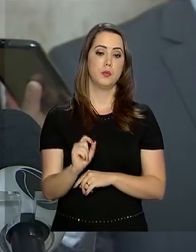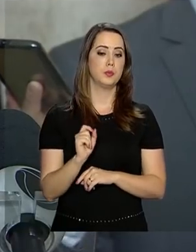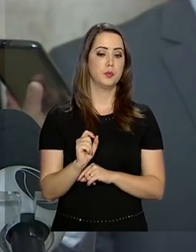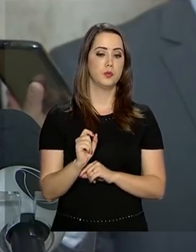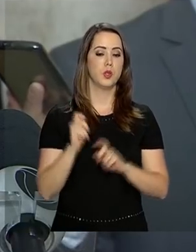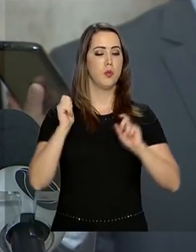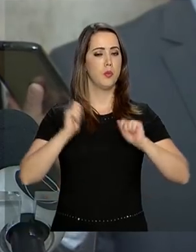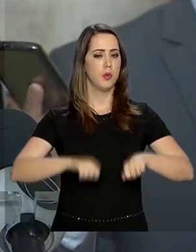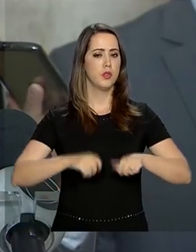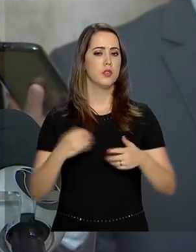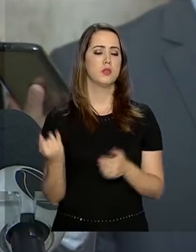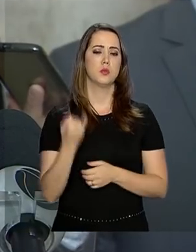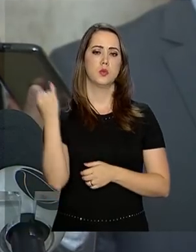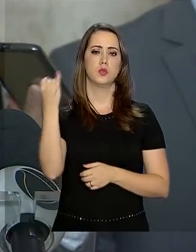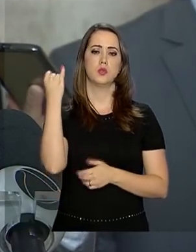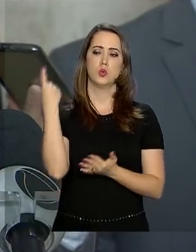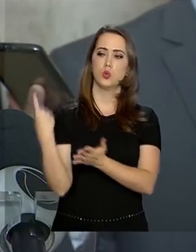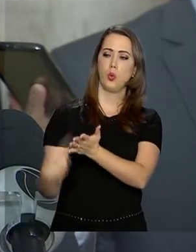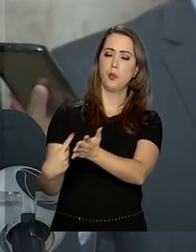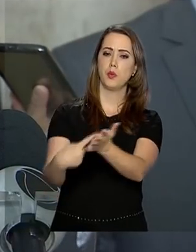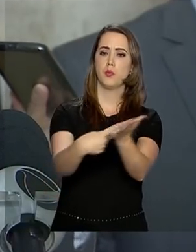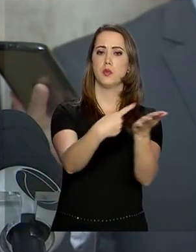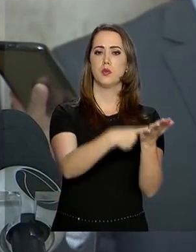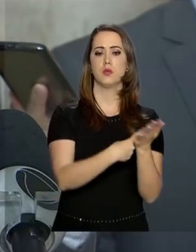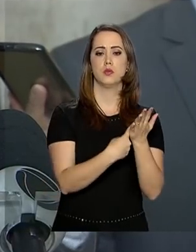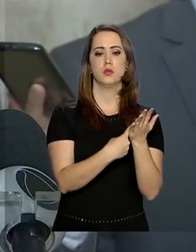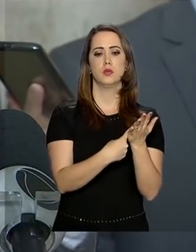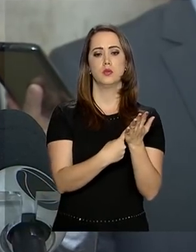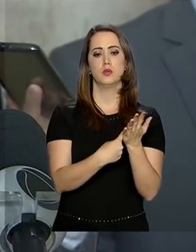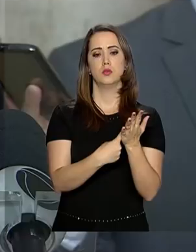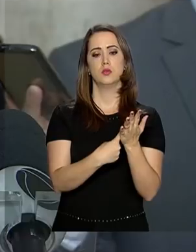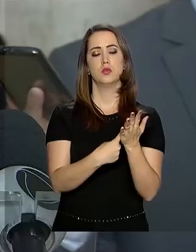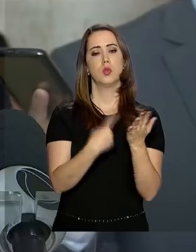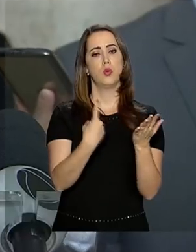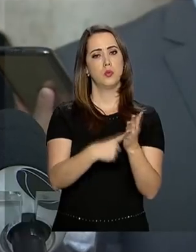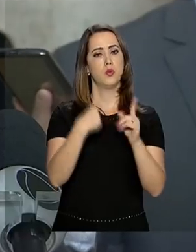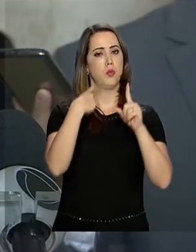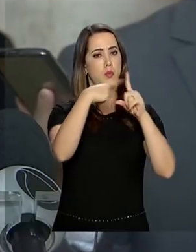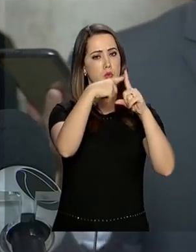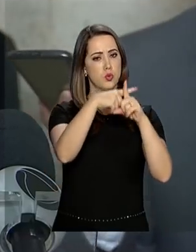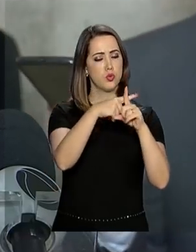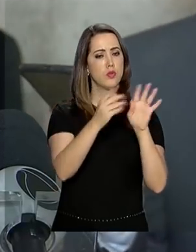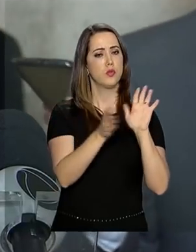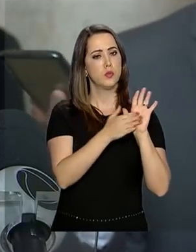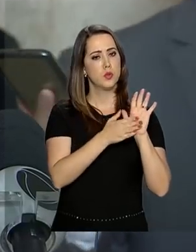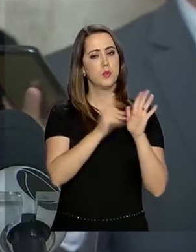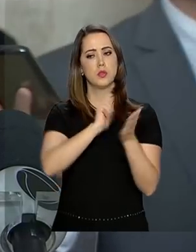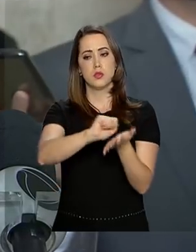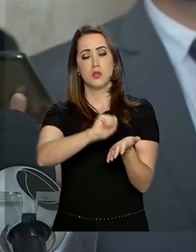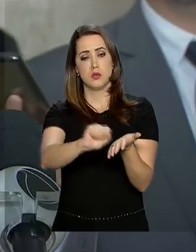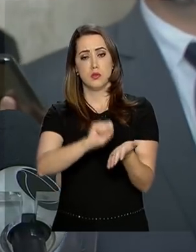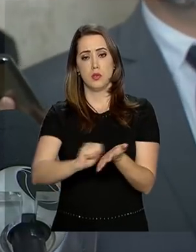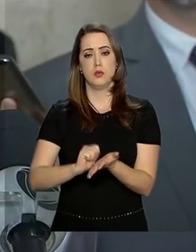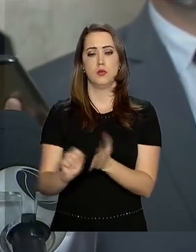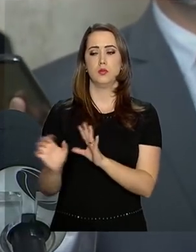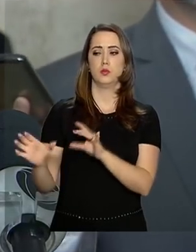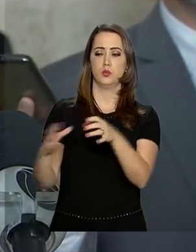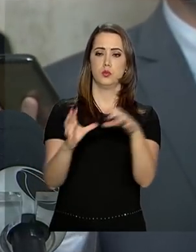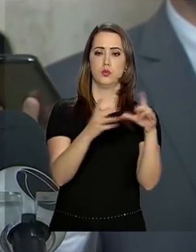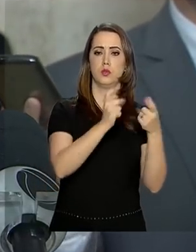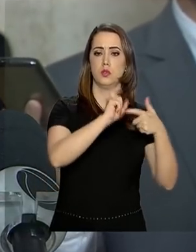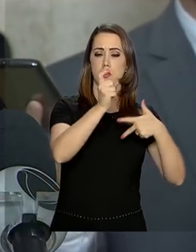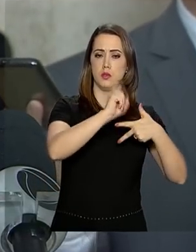poderia ser fruto de uma agenda positiva e propositiva assinada entre o